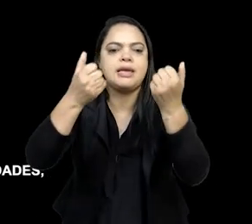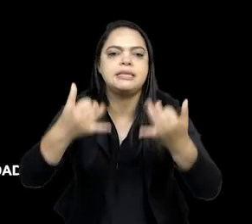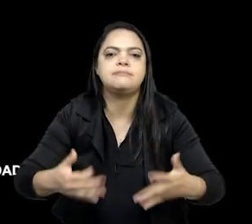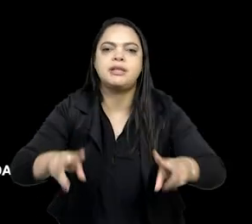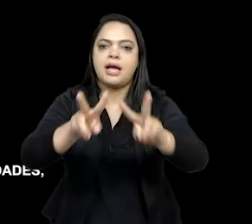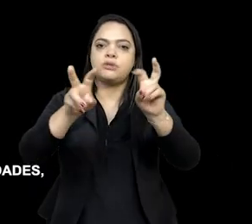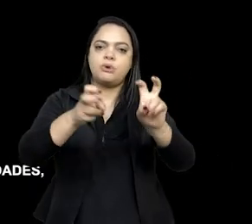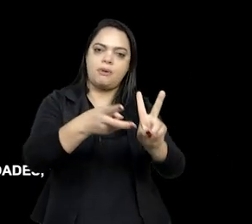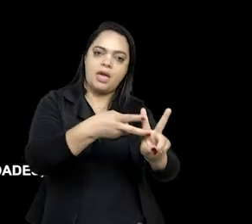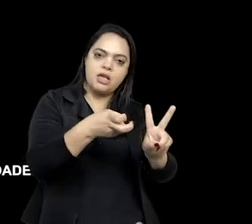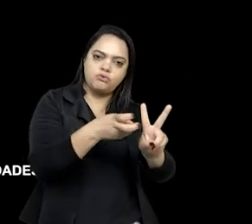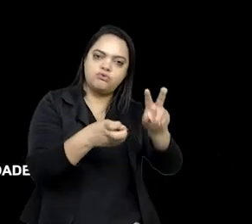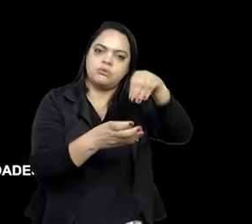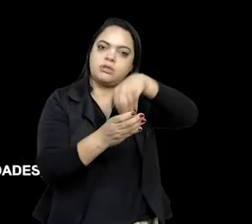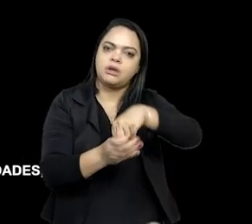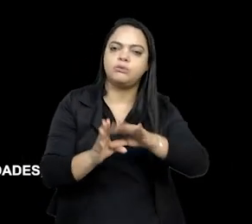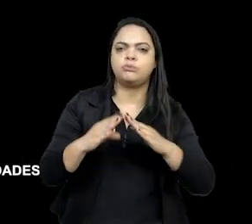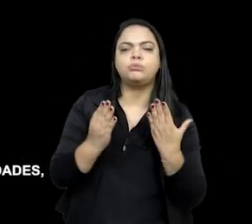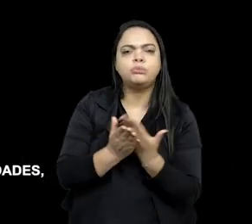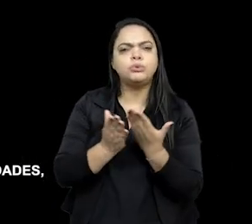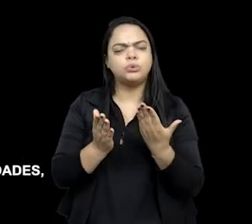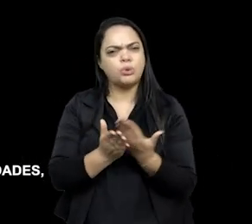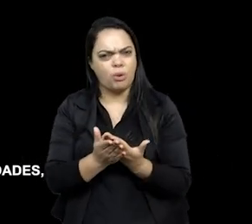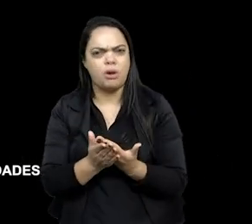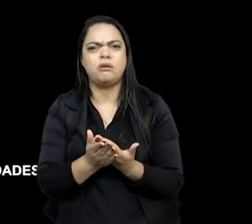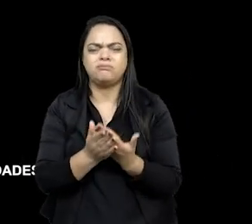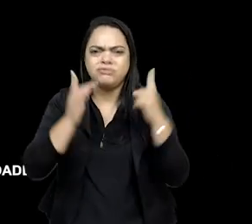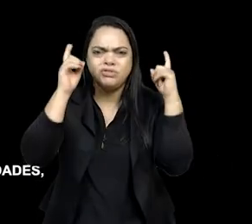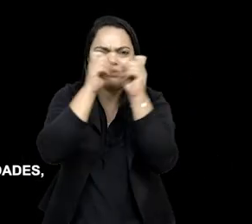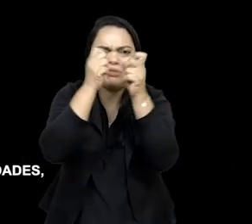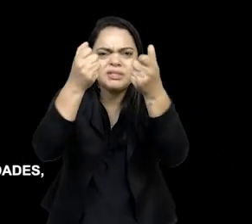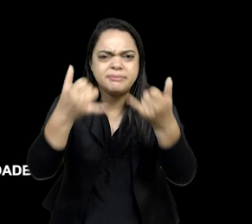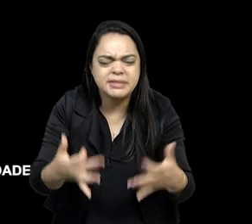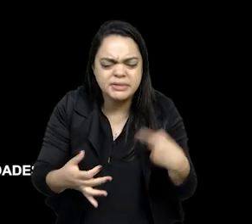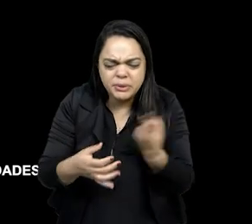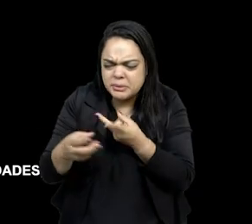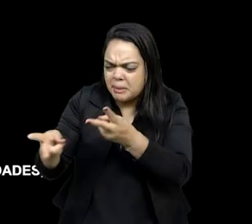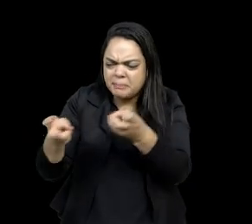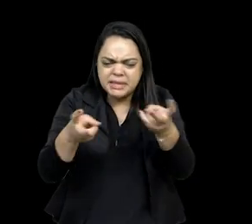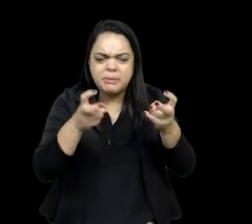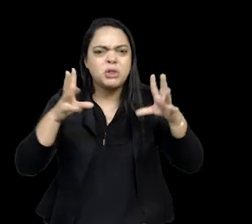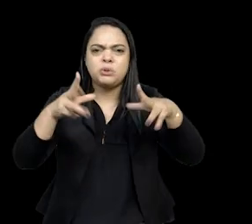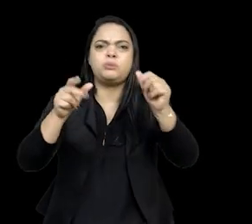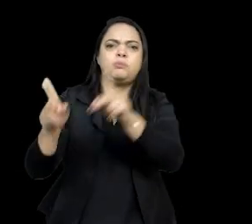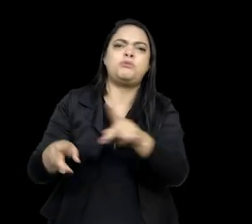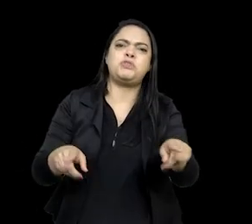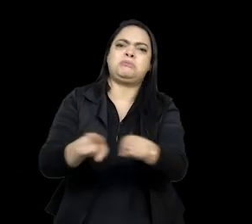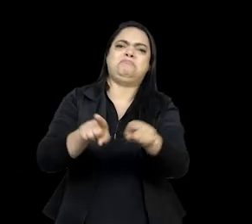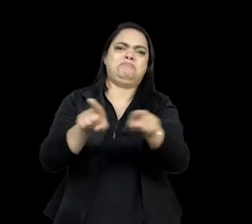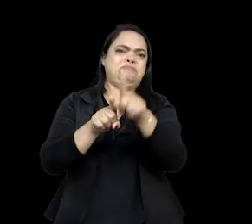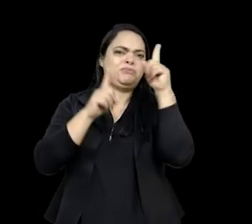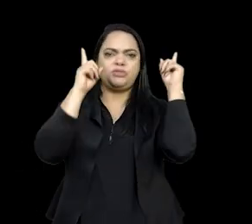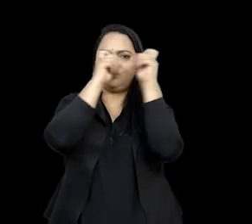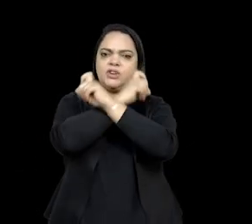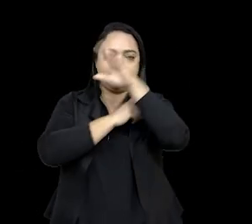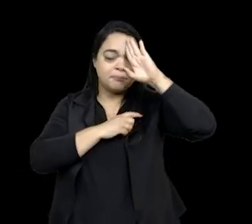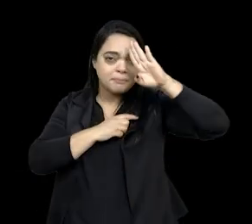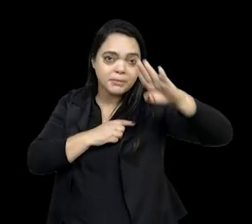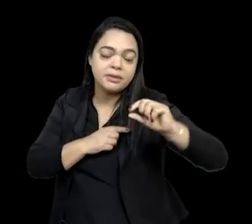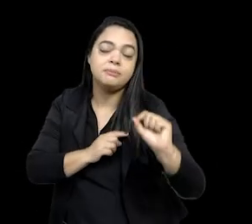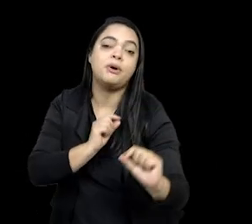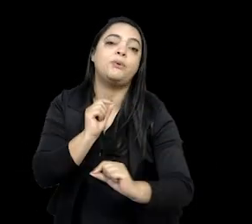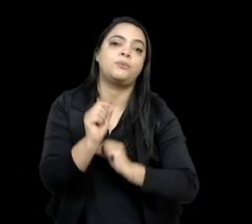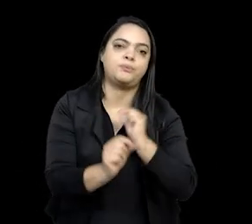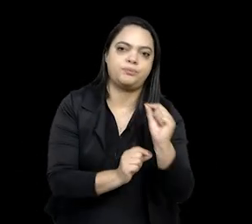indígena na escola e verificávamos que os nossos colegas professores também tinham muitas dificuldades. Sobretudo depois